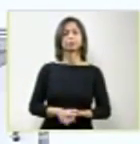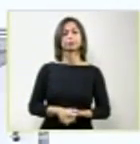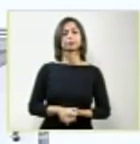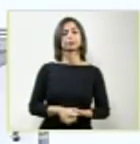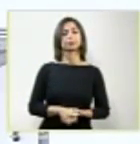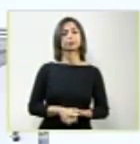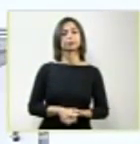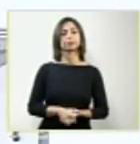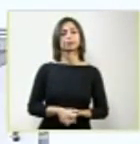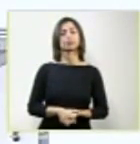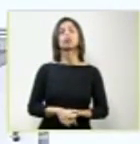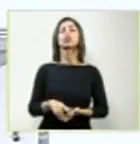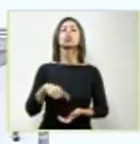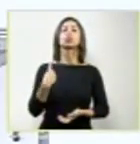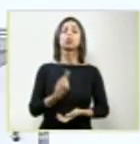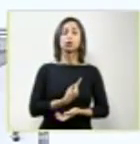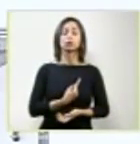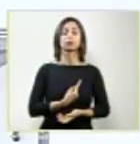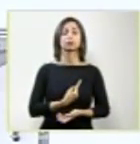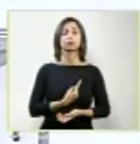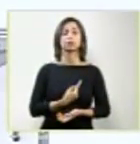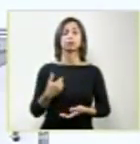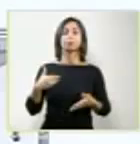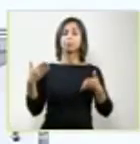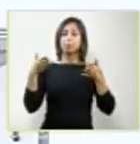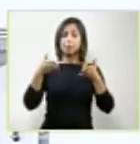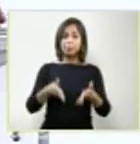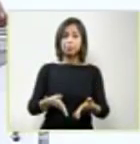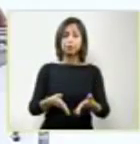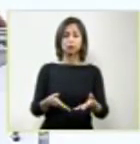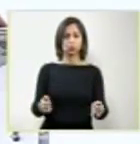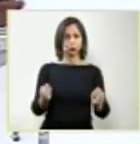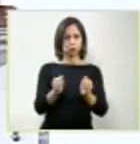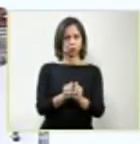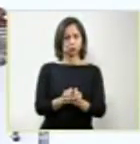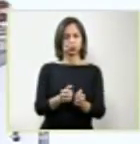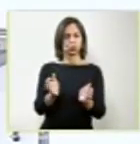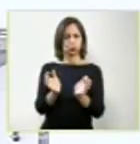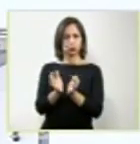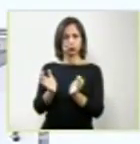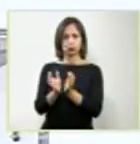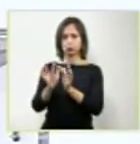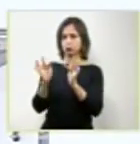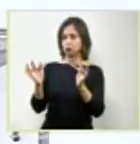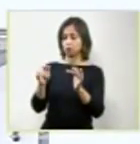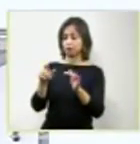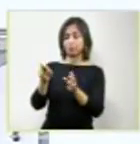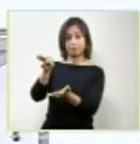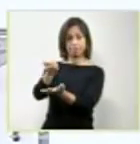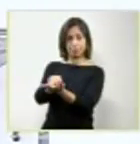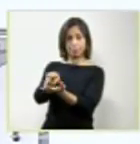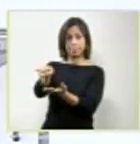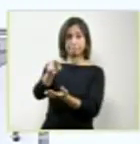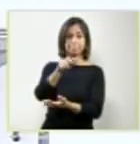Nós participamos com os nossos pacientes da vida e da morte.